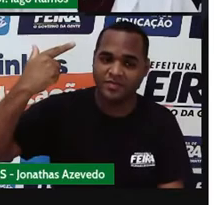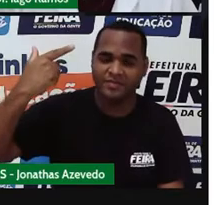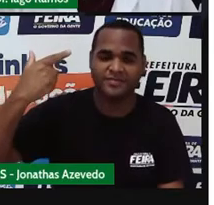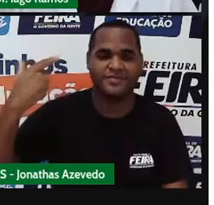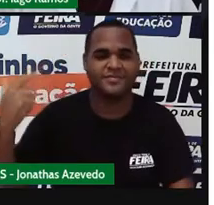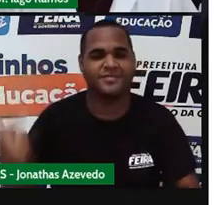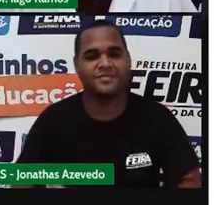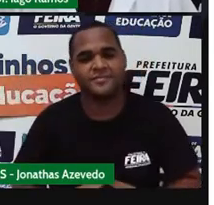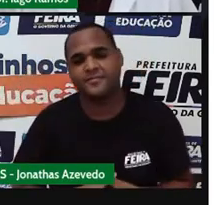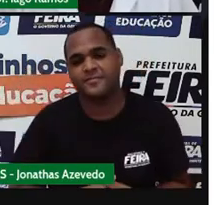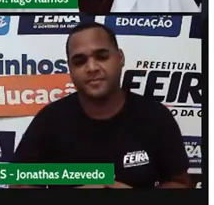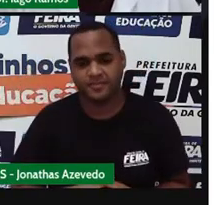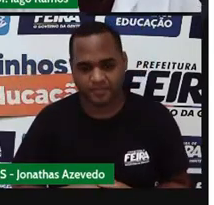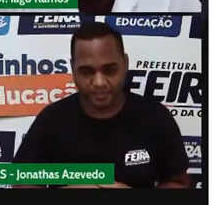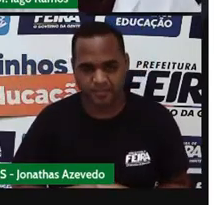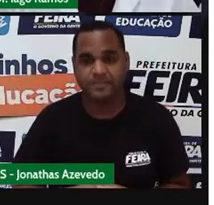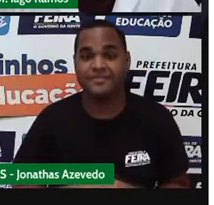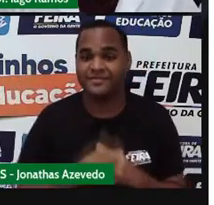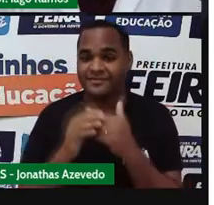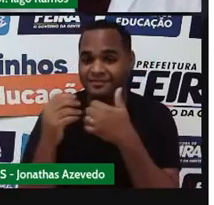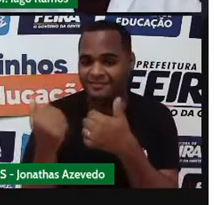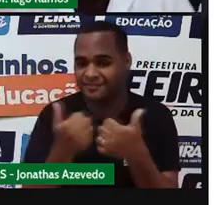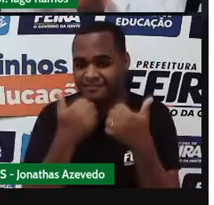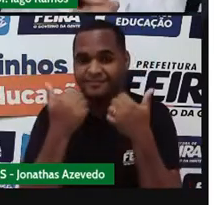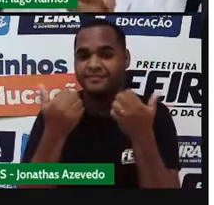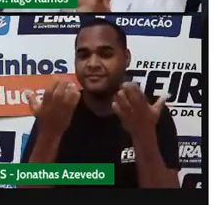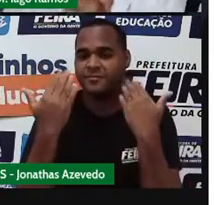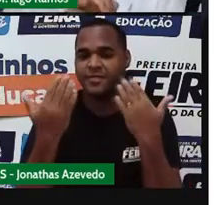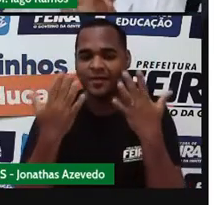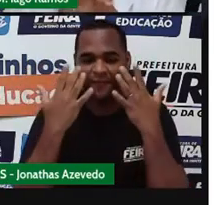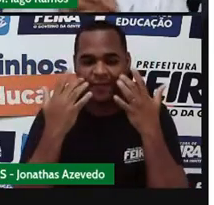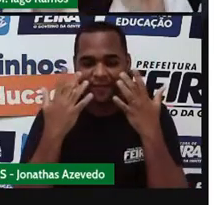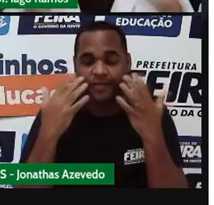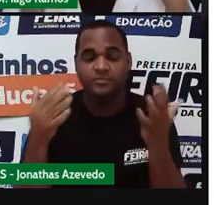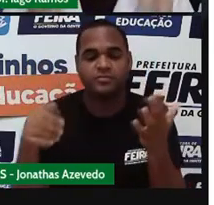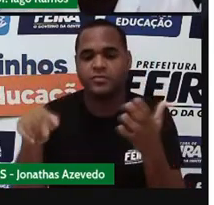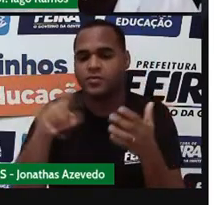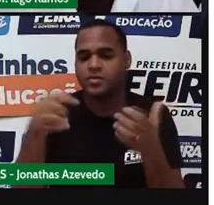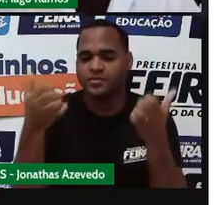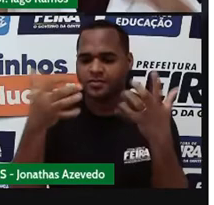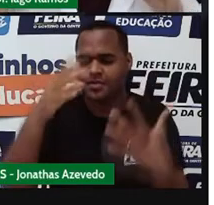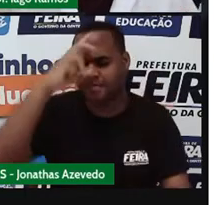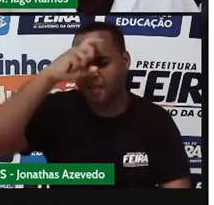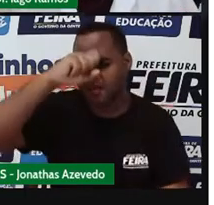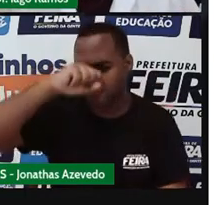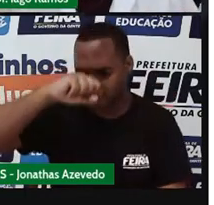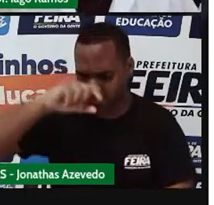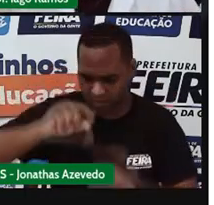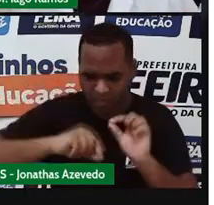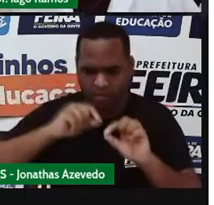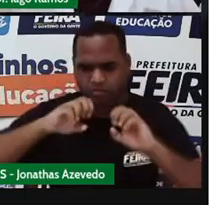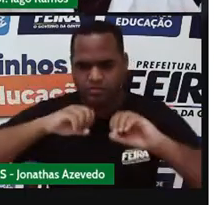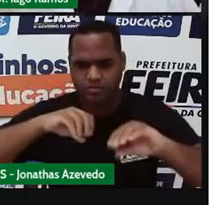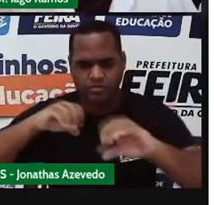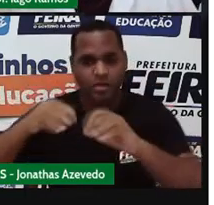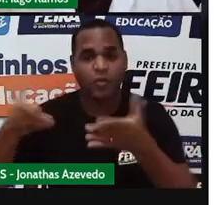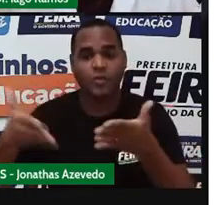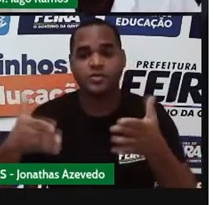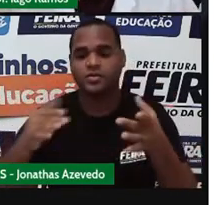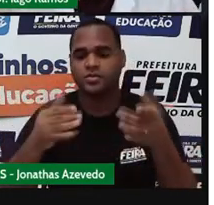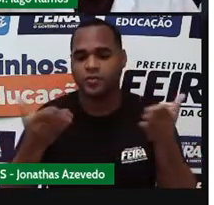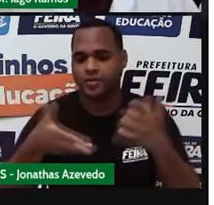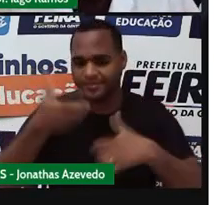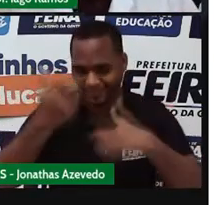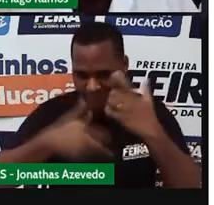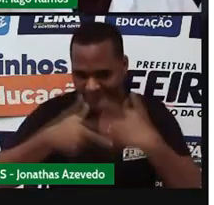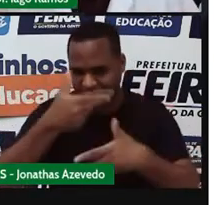querido município. Bom, mas é isso aí, passadas as apresentações, o que é que a gente tem para aprender nessa aula de hoje, qual é o conteúdo